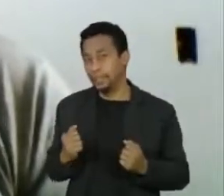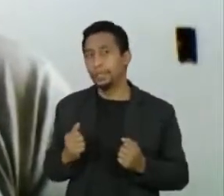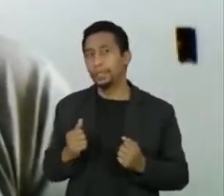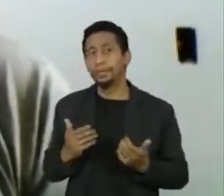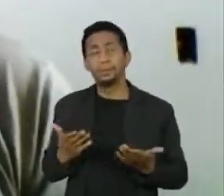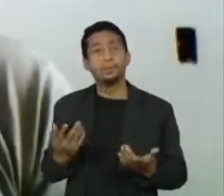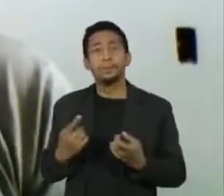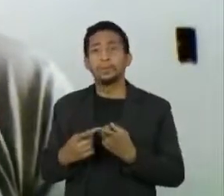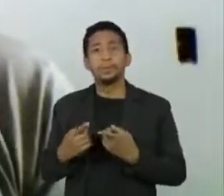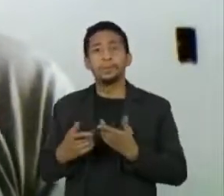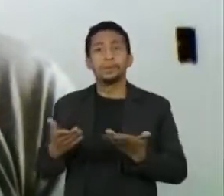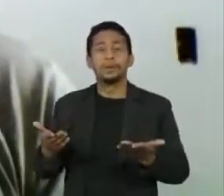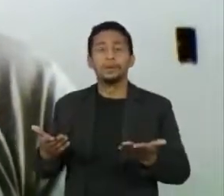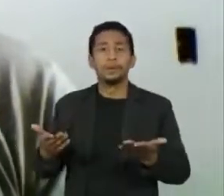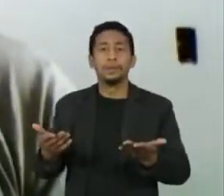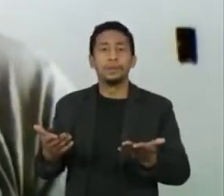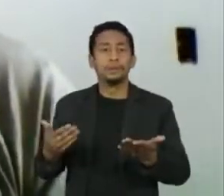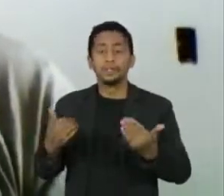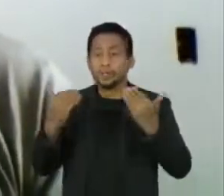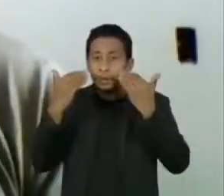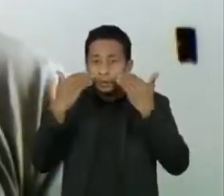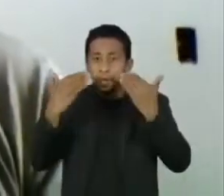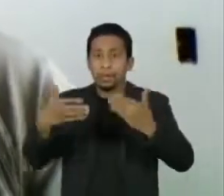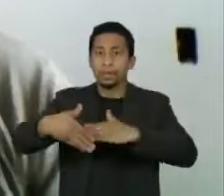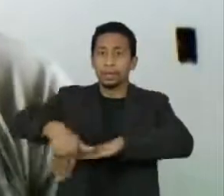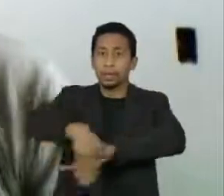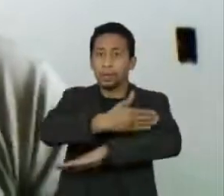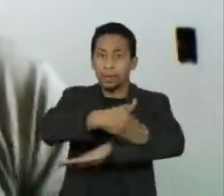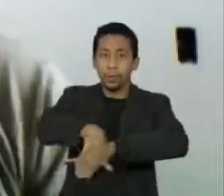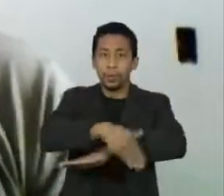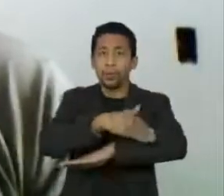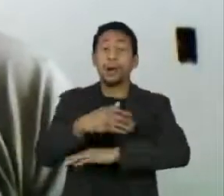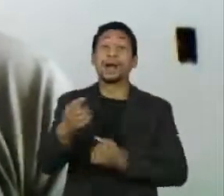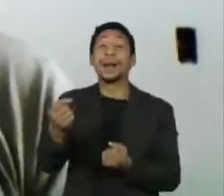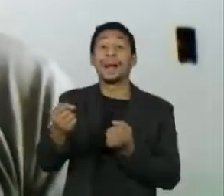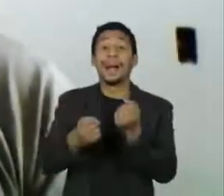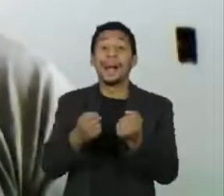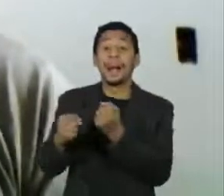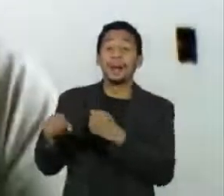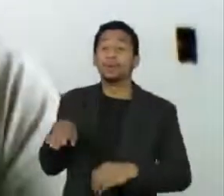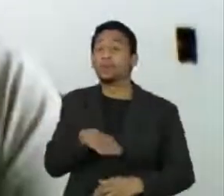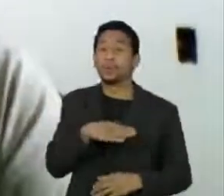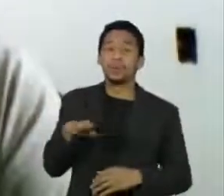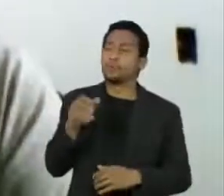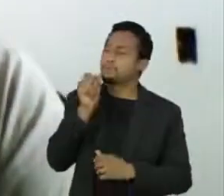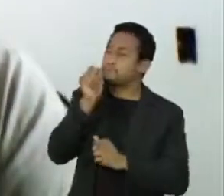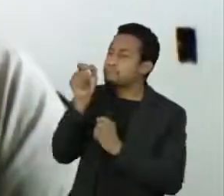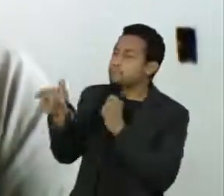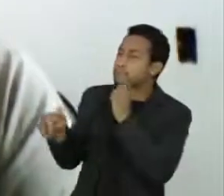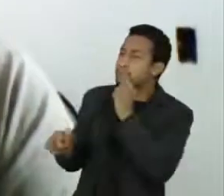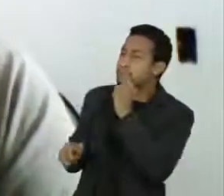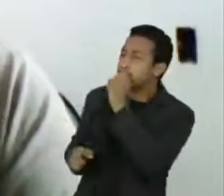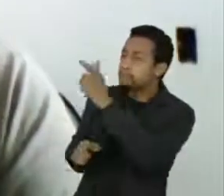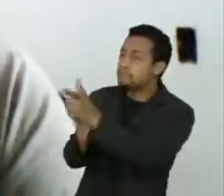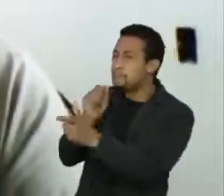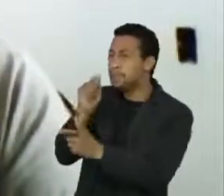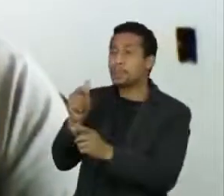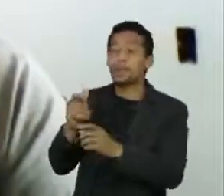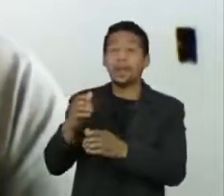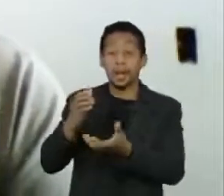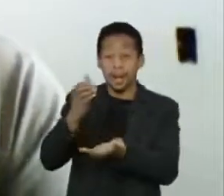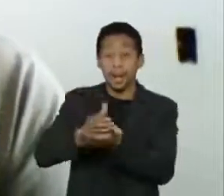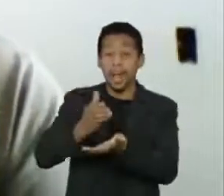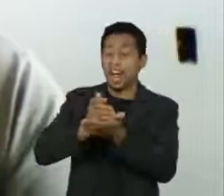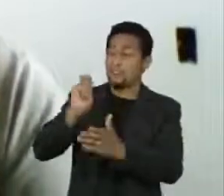ali exposta na estrada, a gente chegou a ouvir que de carros passando, ah, é de jogar garrafinha, de